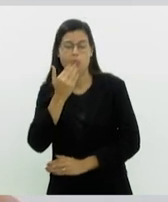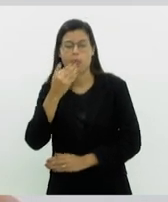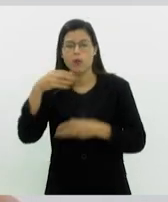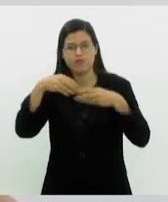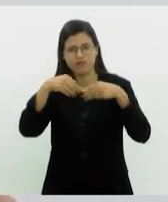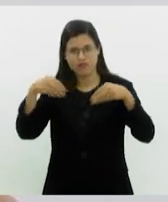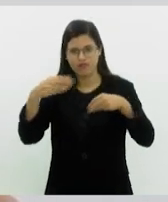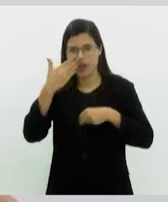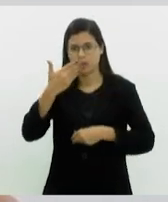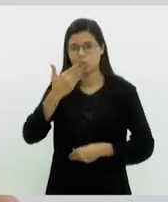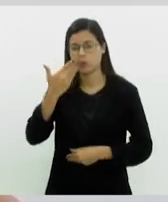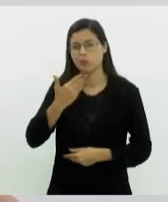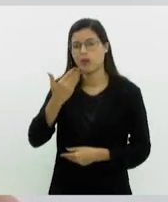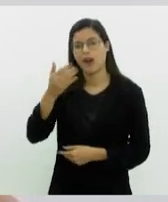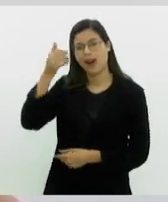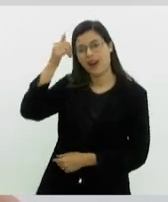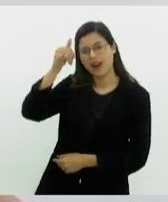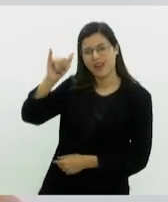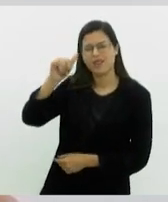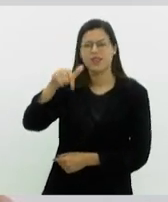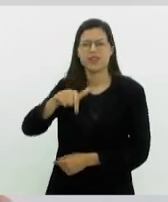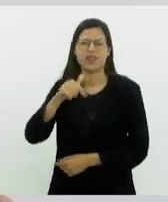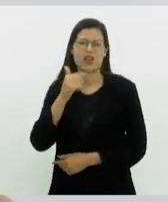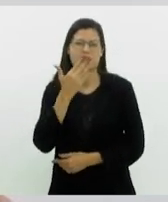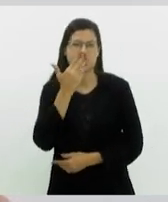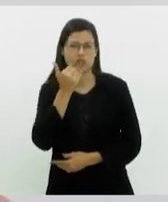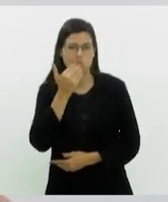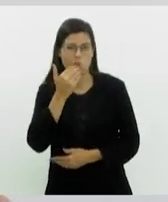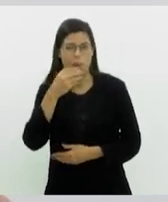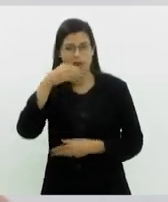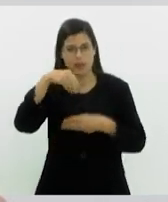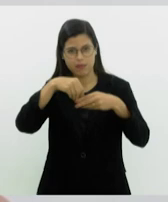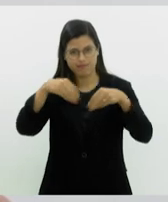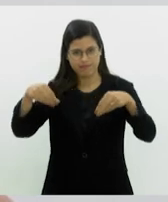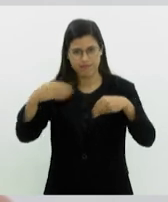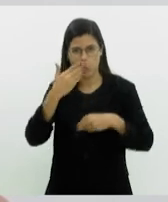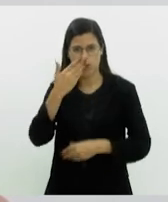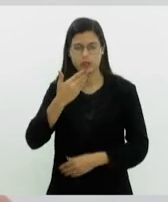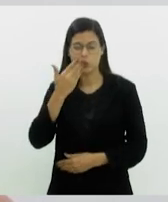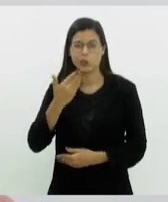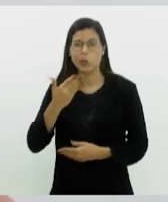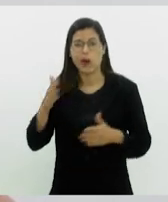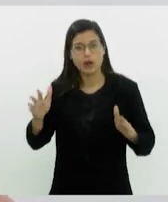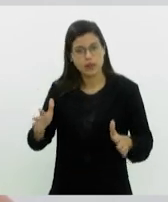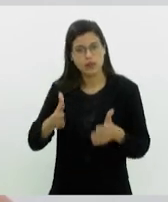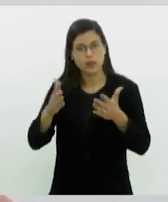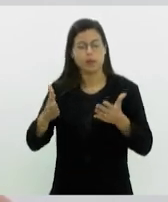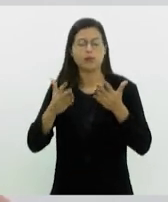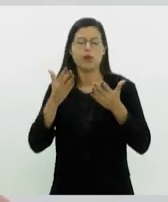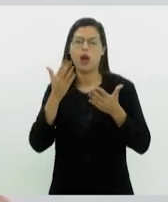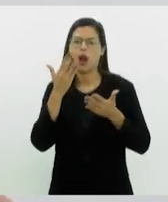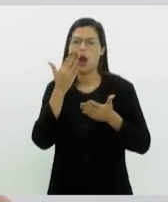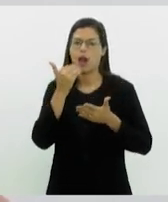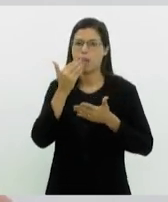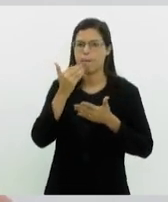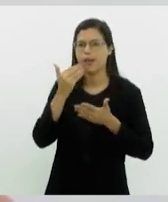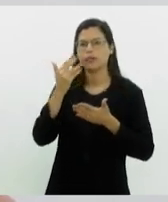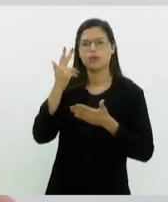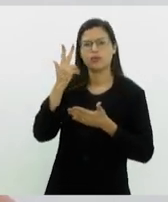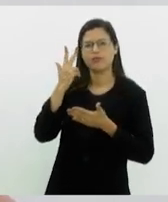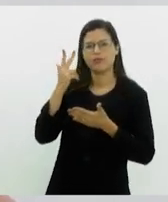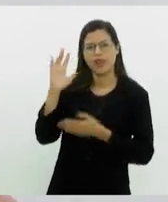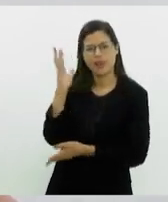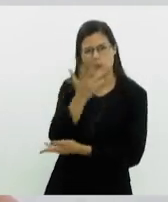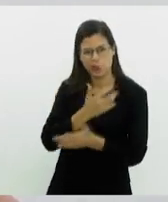introdução precoce de alimentos açucarados, estimular sempre alimentos naturais.